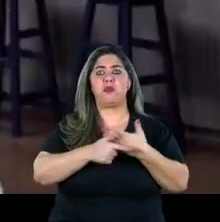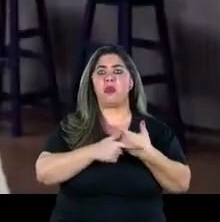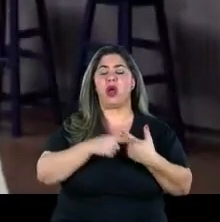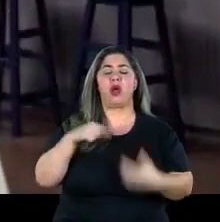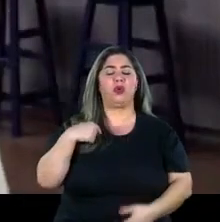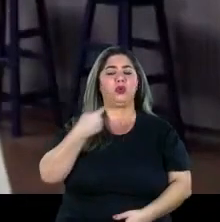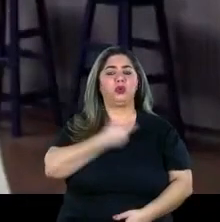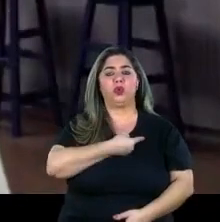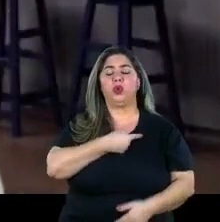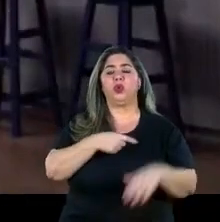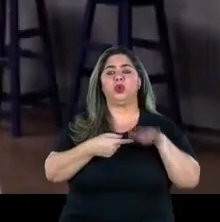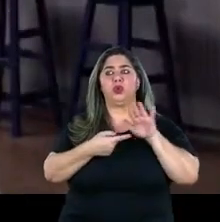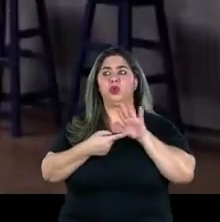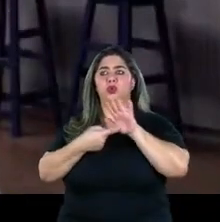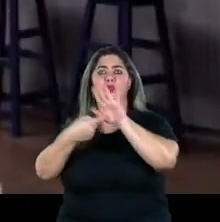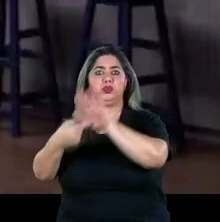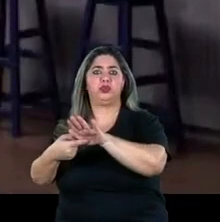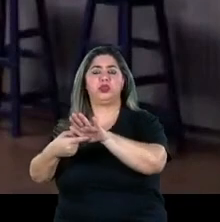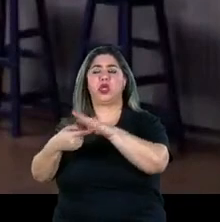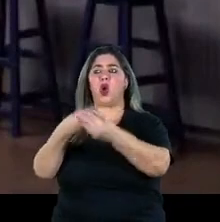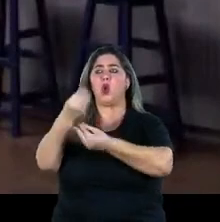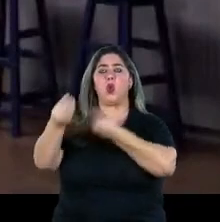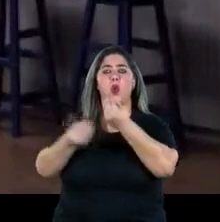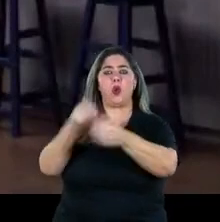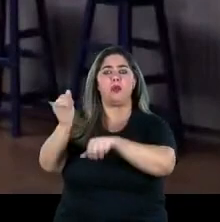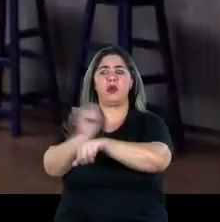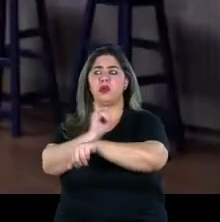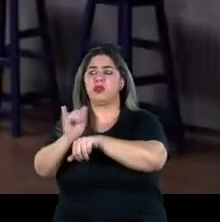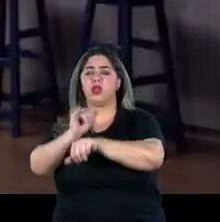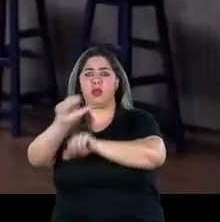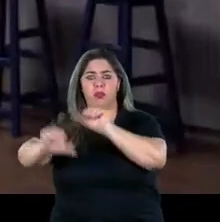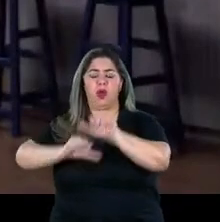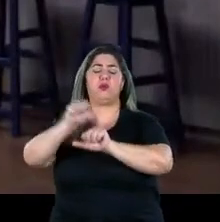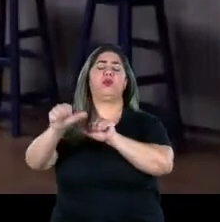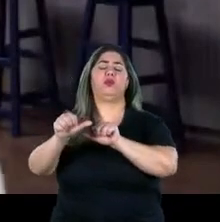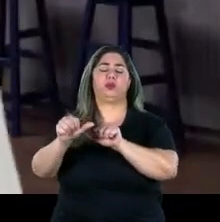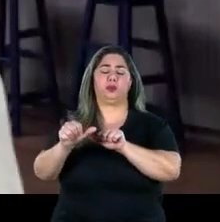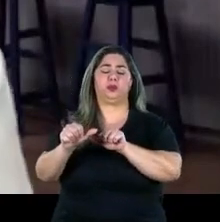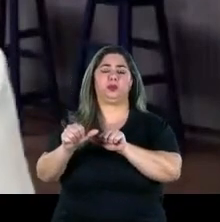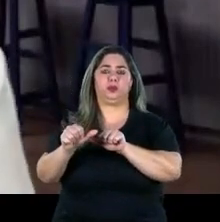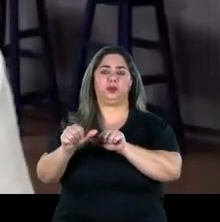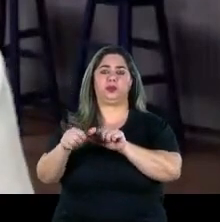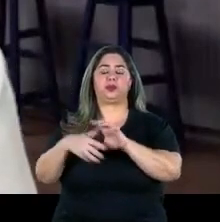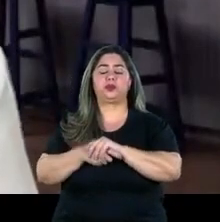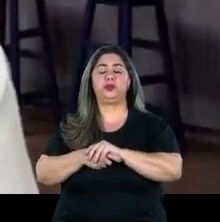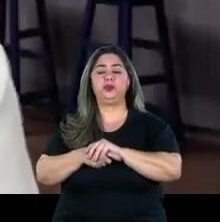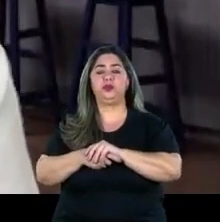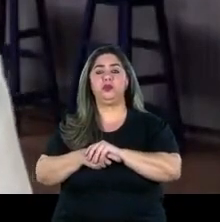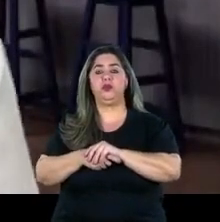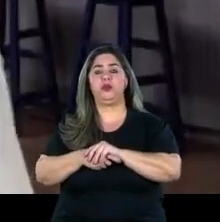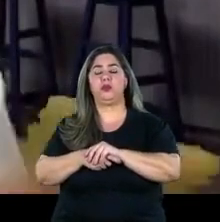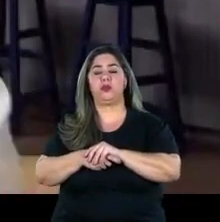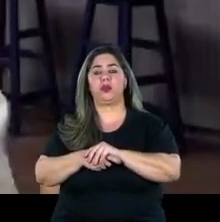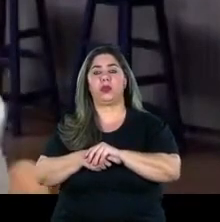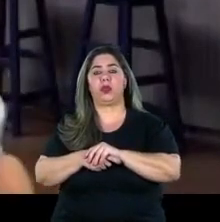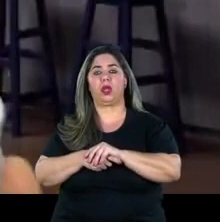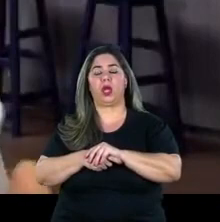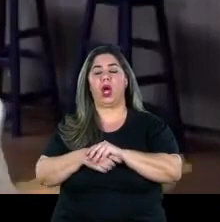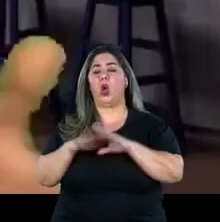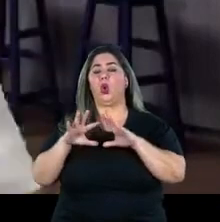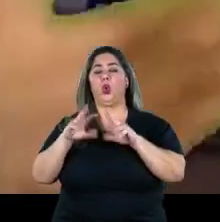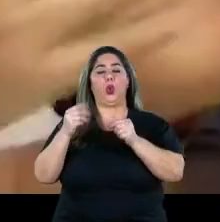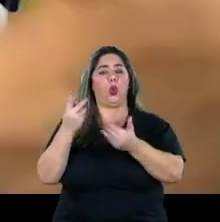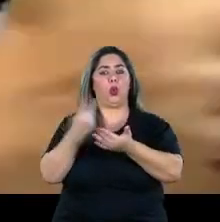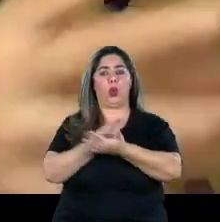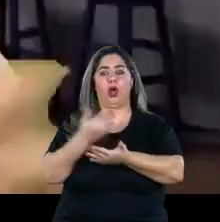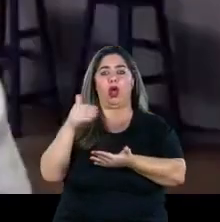tentar trazer instrumentos pra essa virada mas eu acho olhando tudo o que aconteceu até